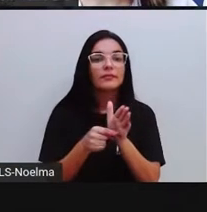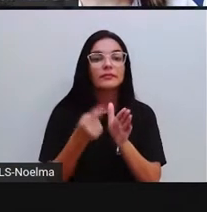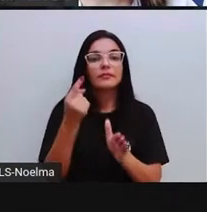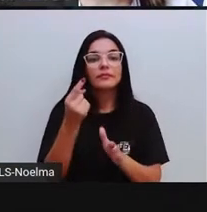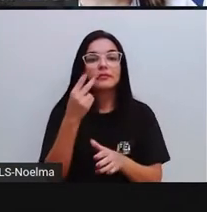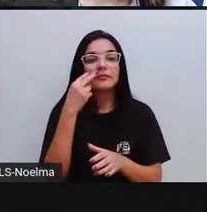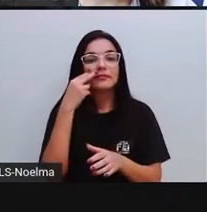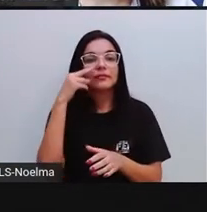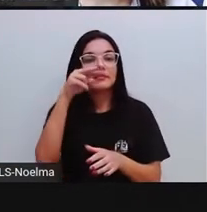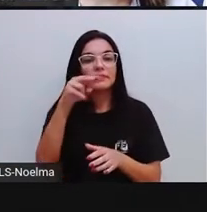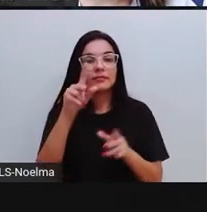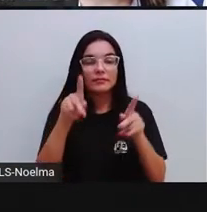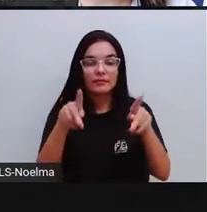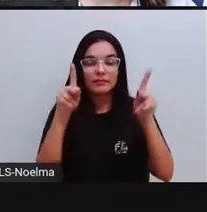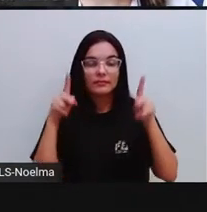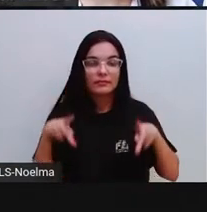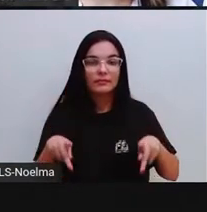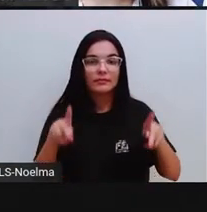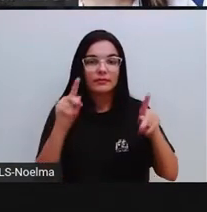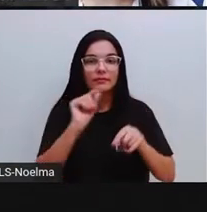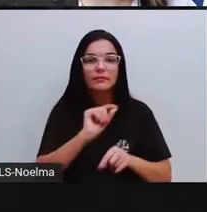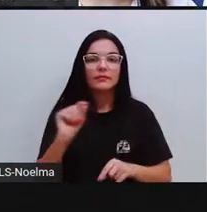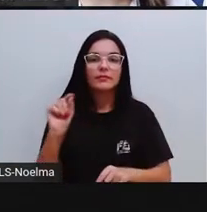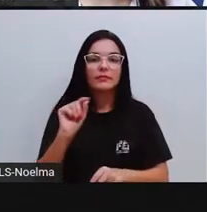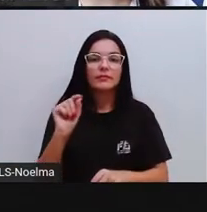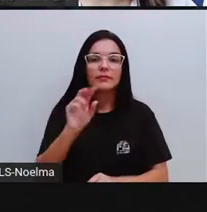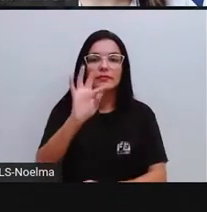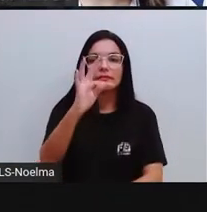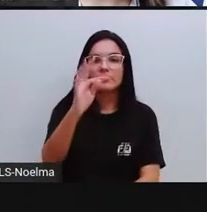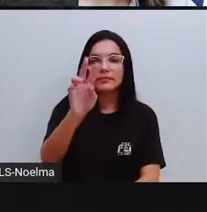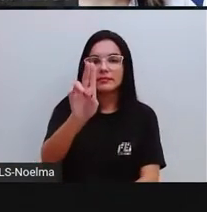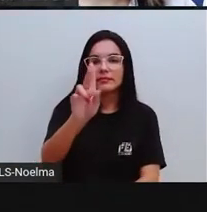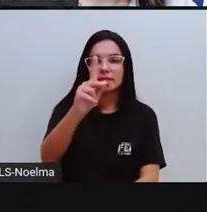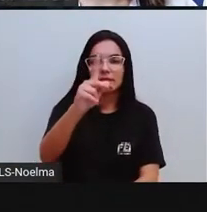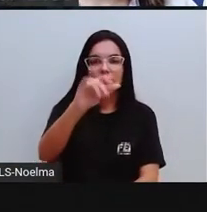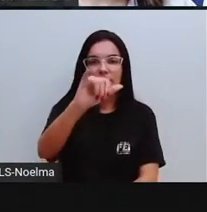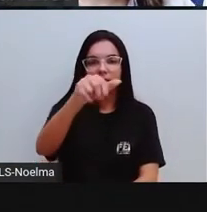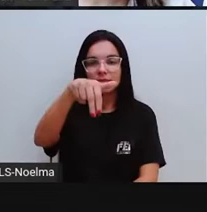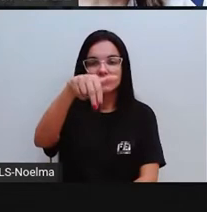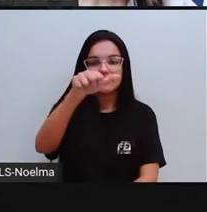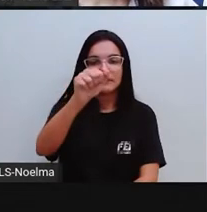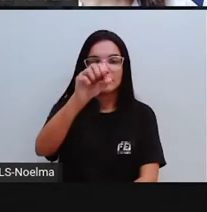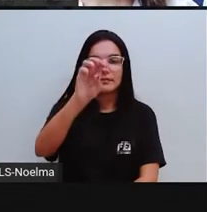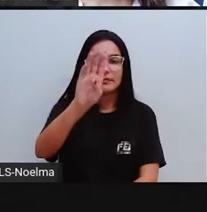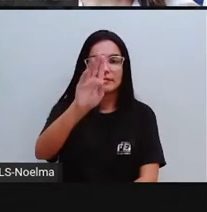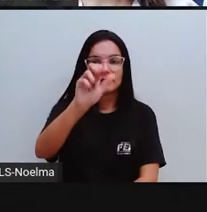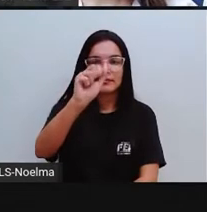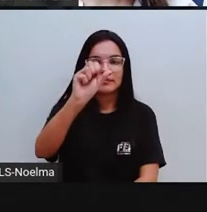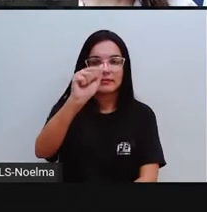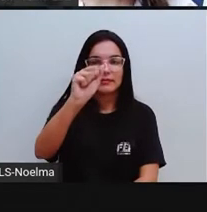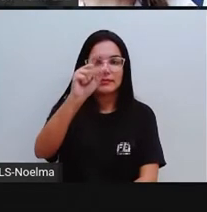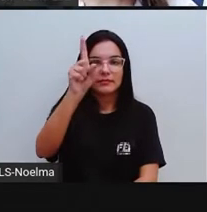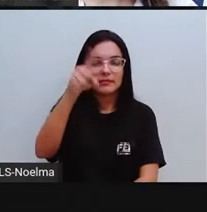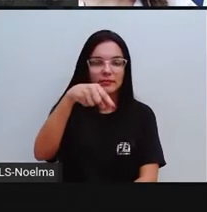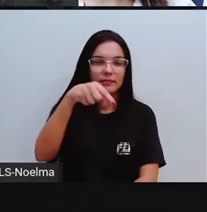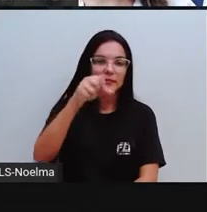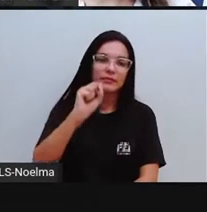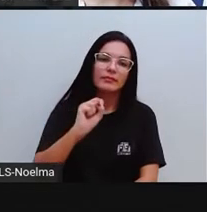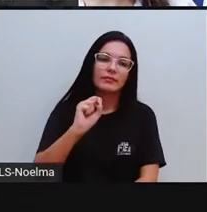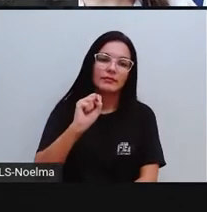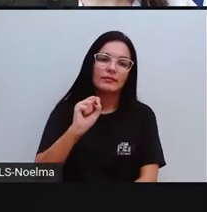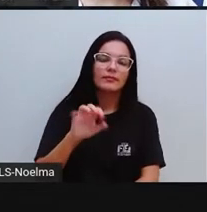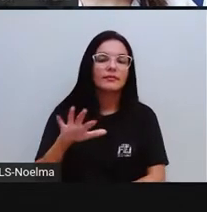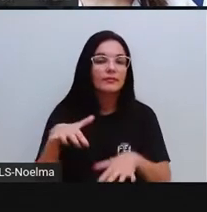ver são os povos tupinambás, tá bom? Então, hoje, os